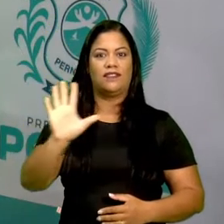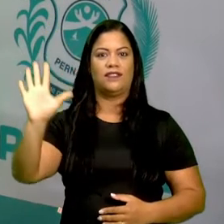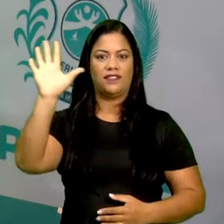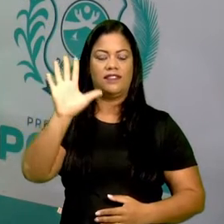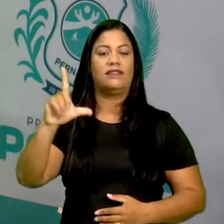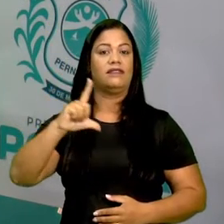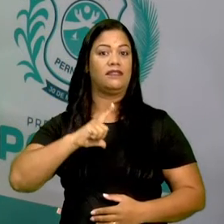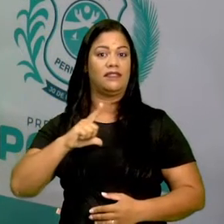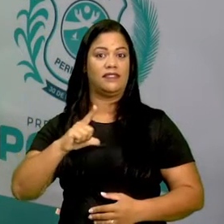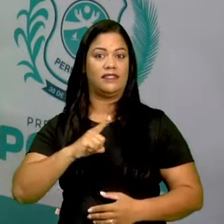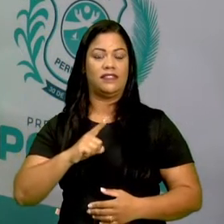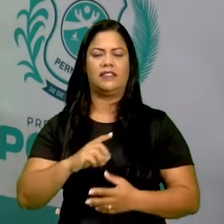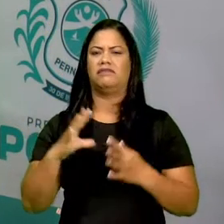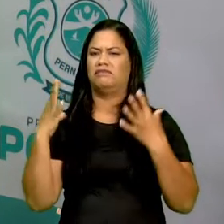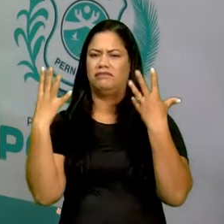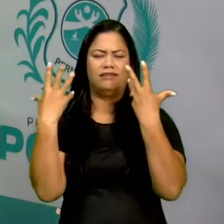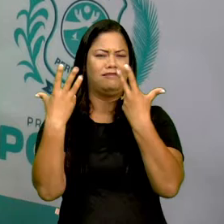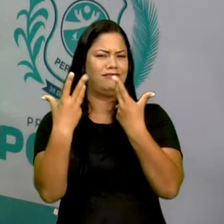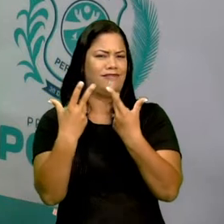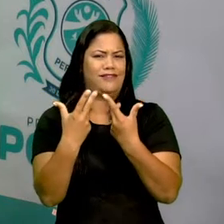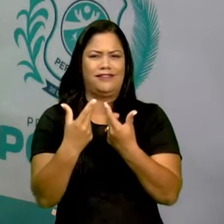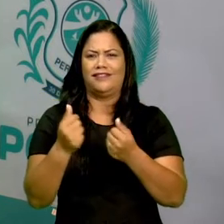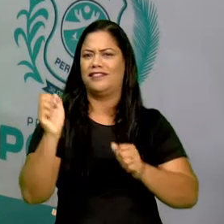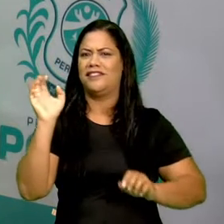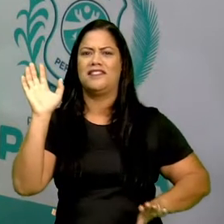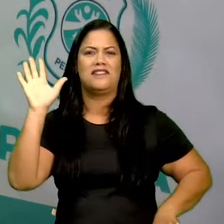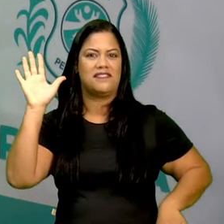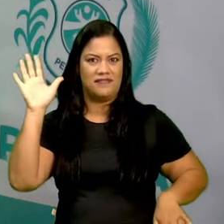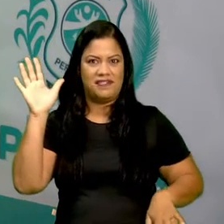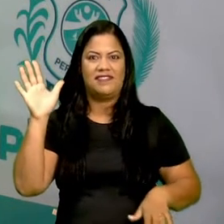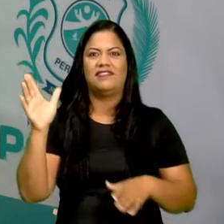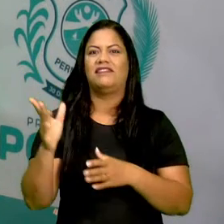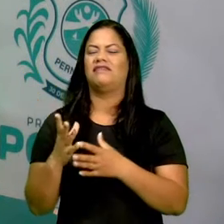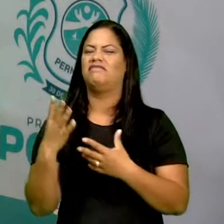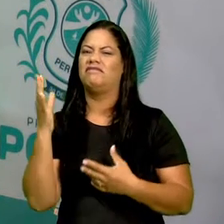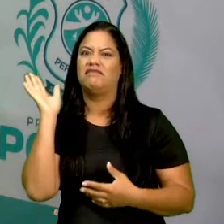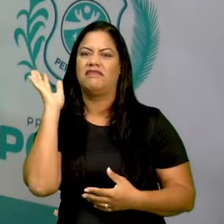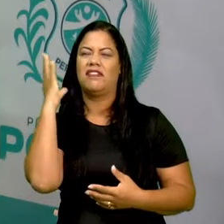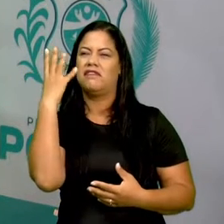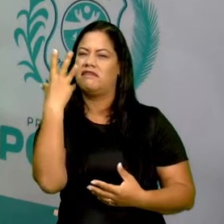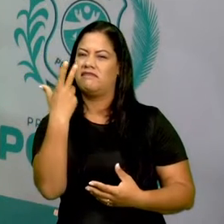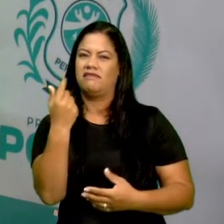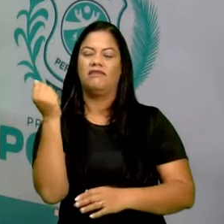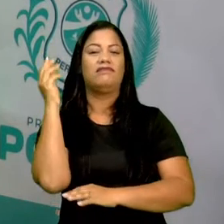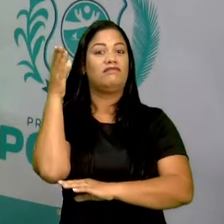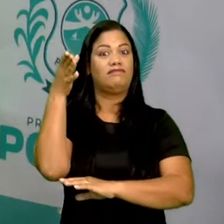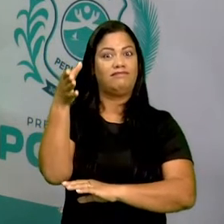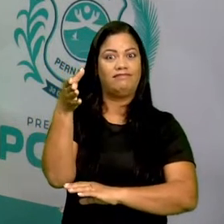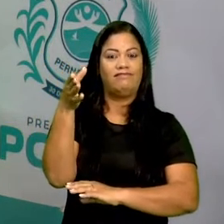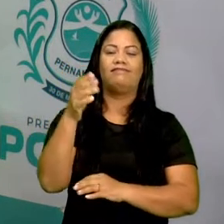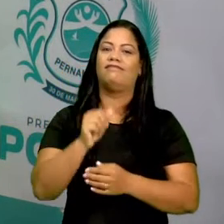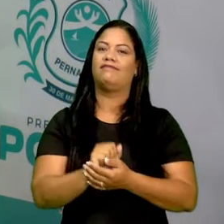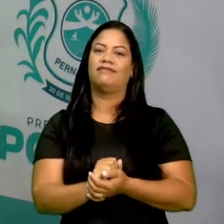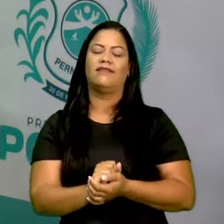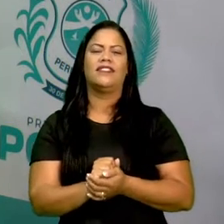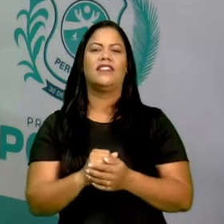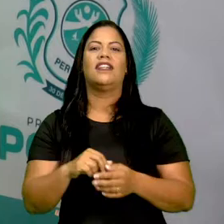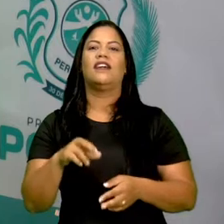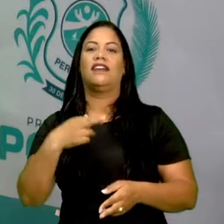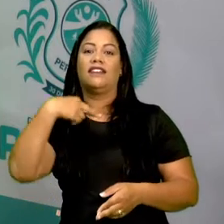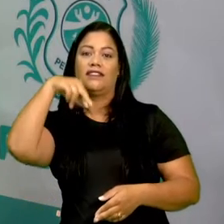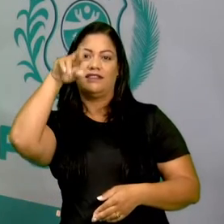Possui belas praias com piscinas naturais, hotéis, pousadas e restaurantes.